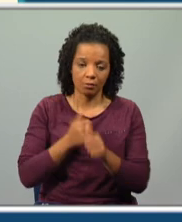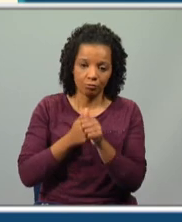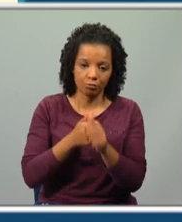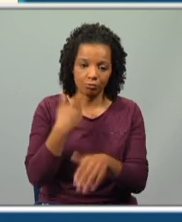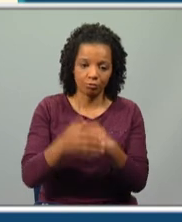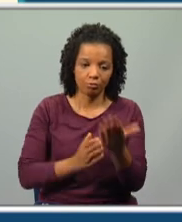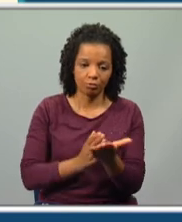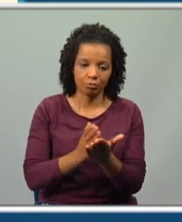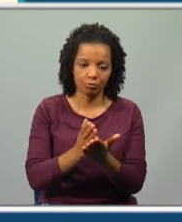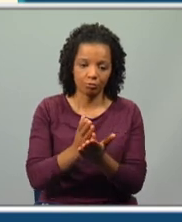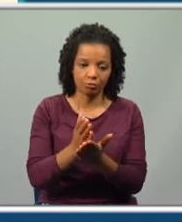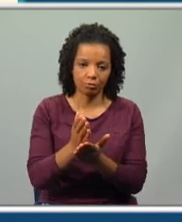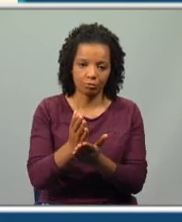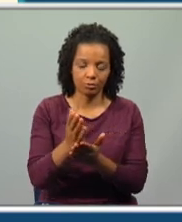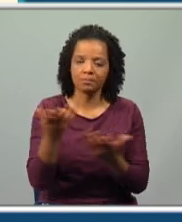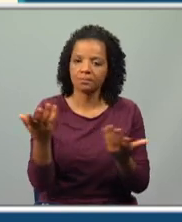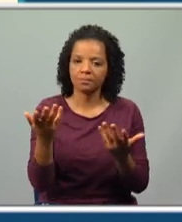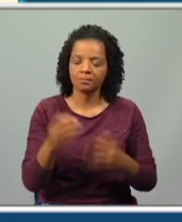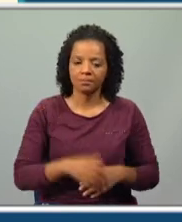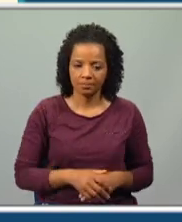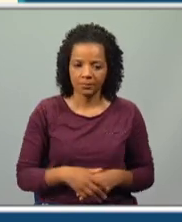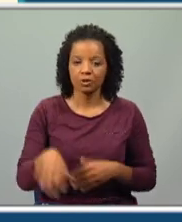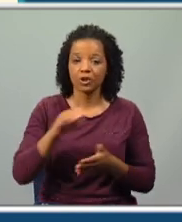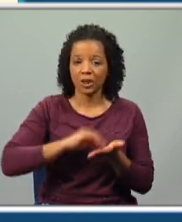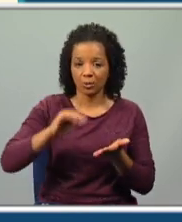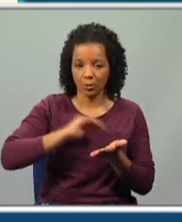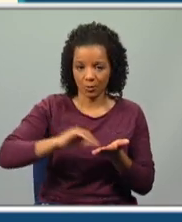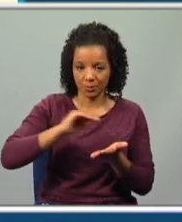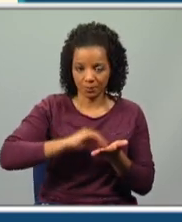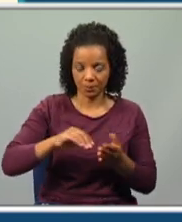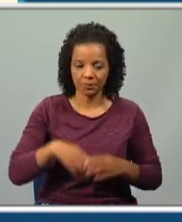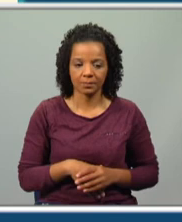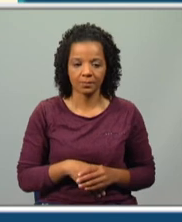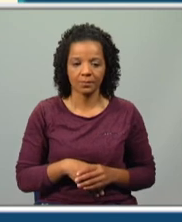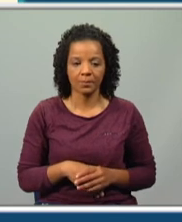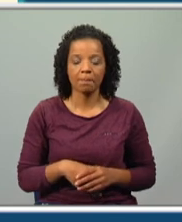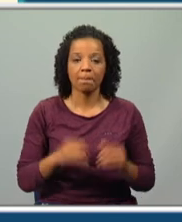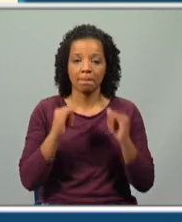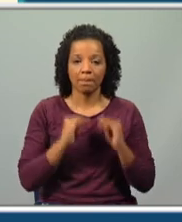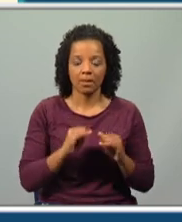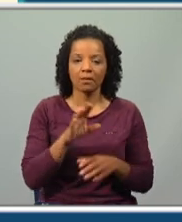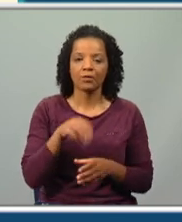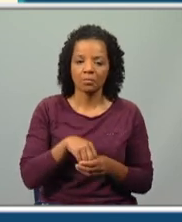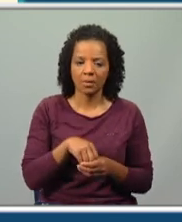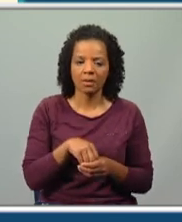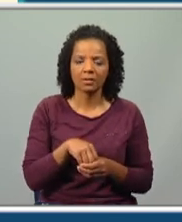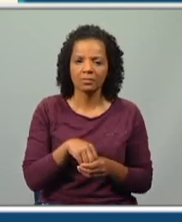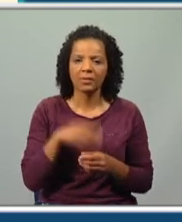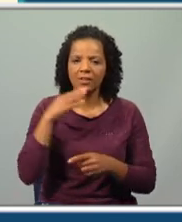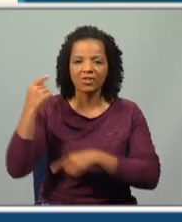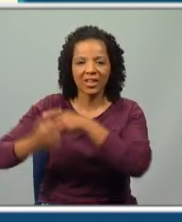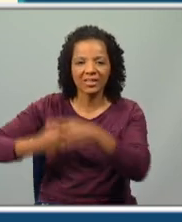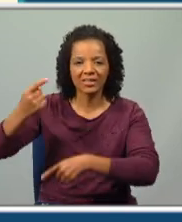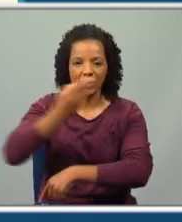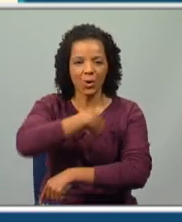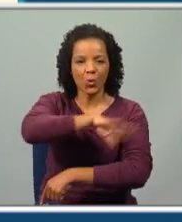toda, que foi a atividade de escrita. Portanto, foi escritor. Fez parte aquela geração de